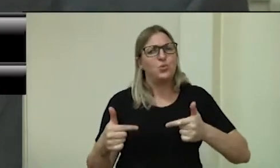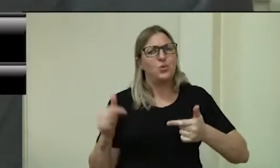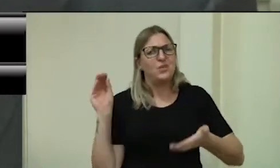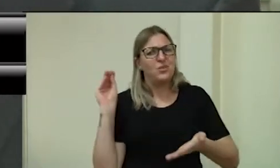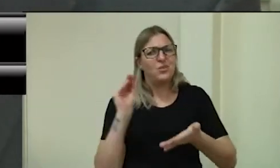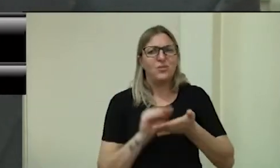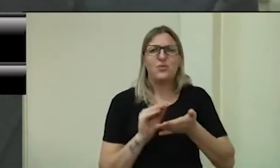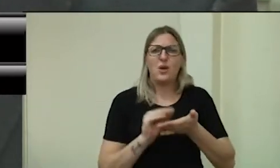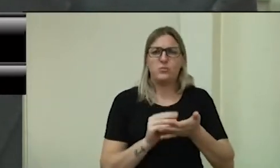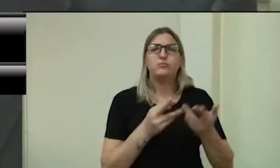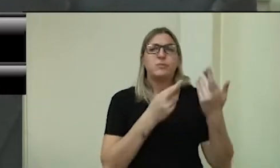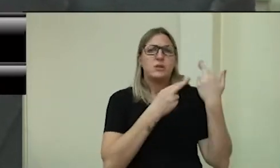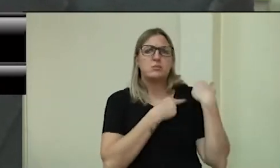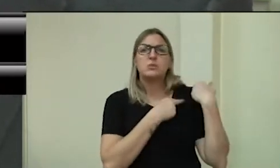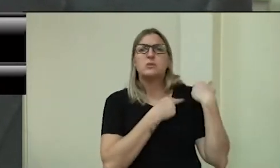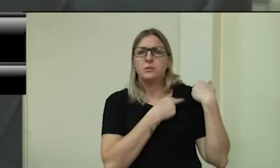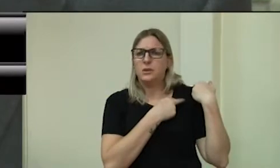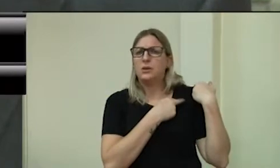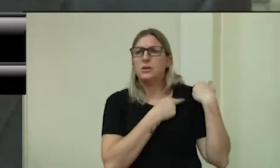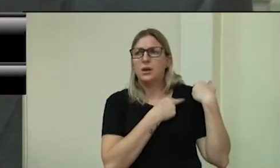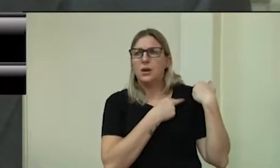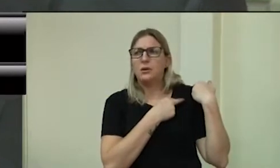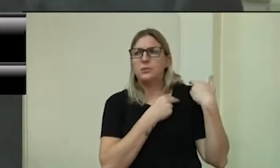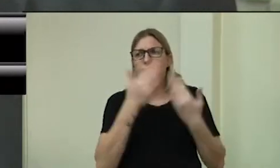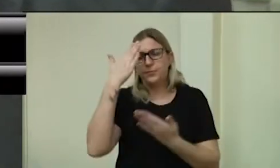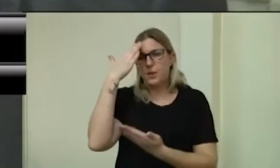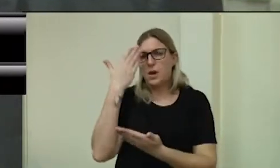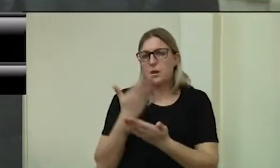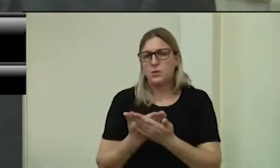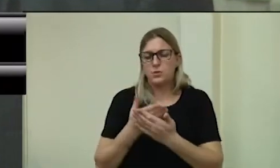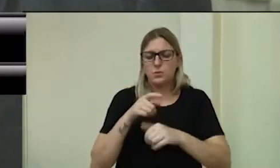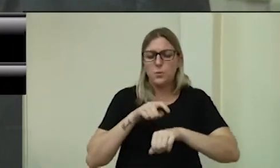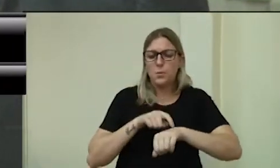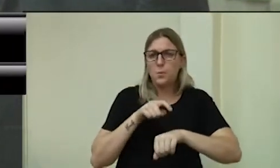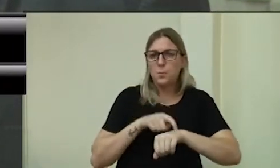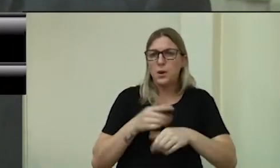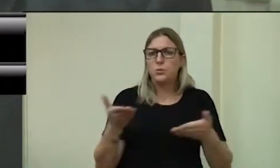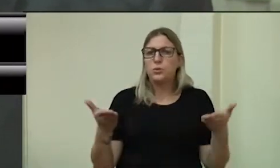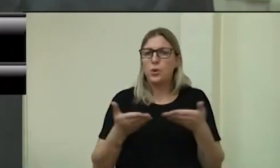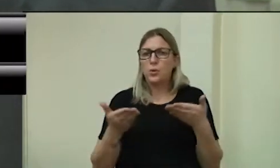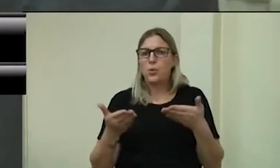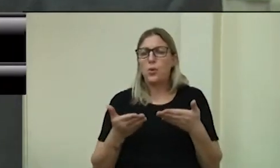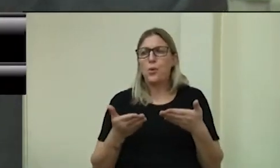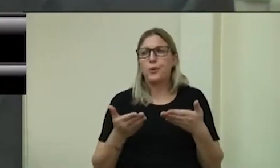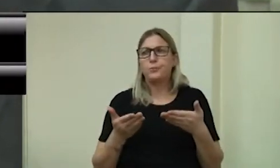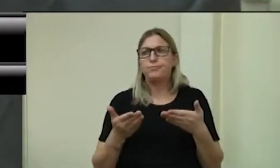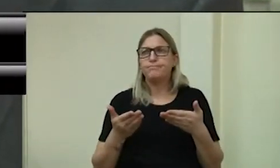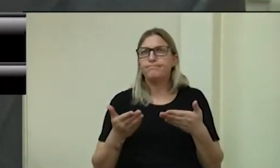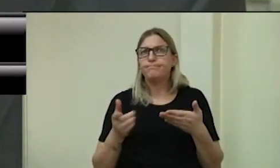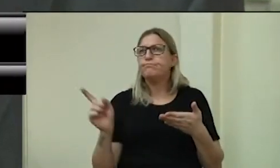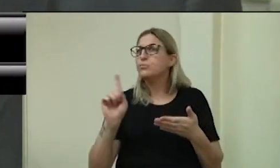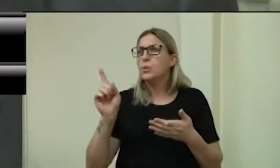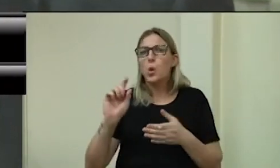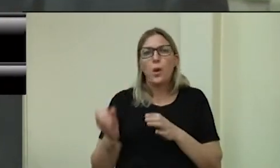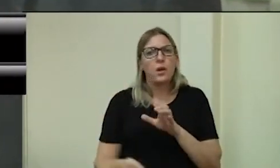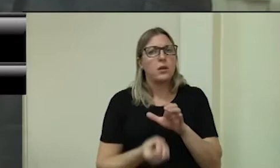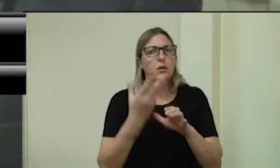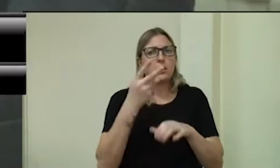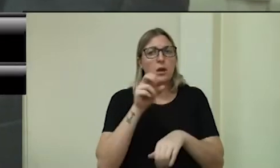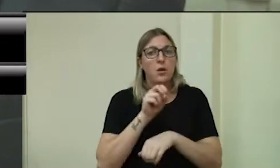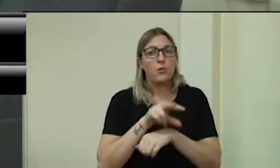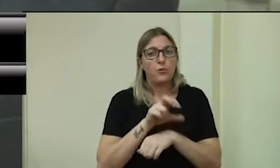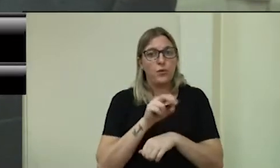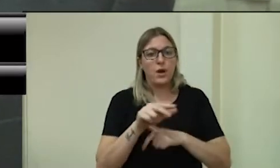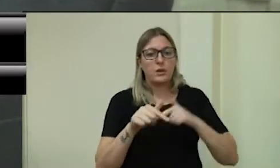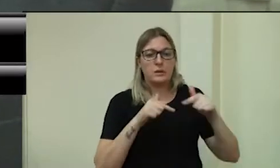com o futuro de Erechim. Acredito que, nesse momento, onde não é gerar mais emprego, a questão é que a gente